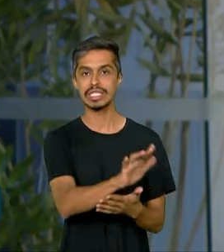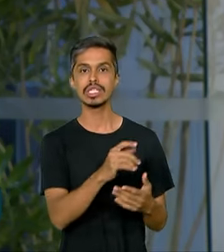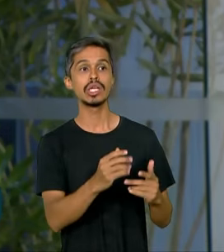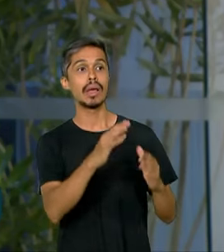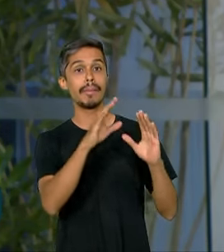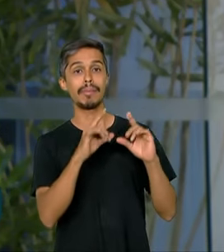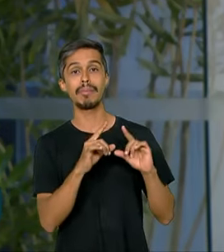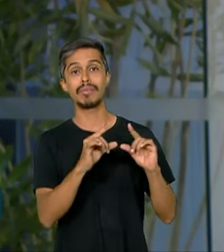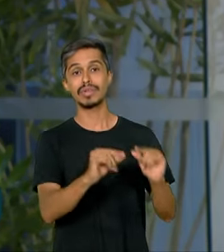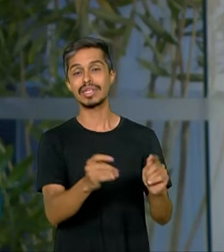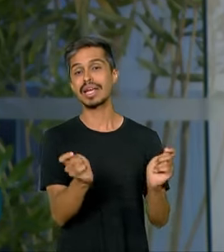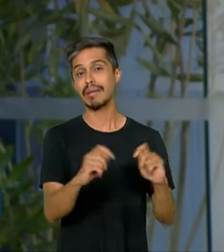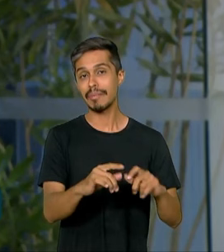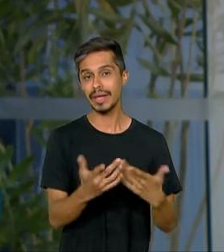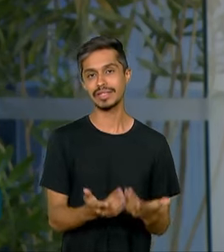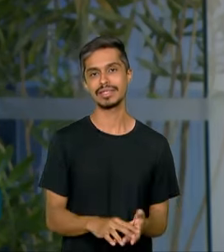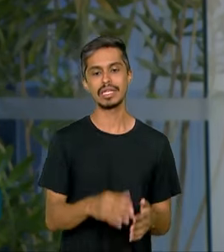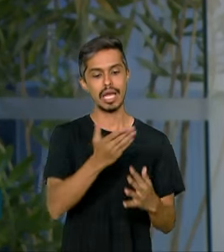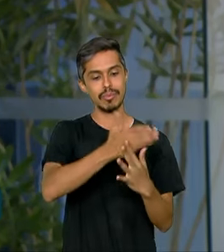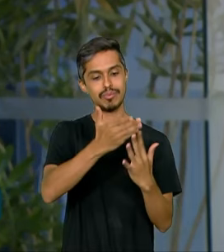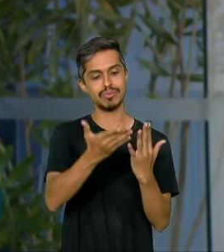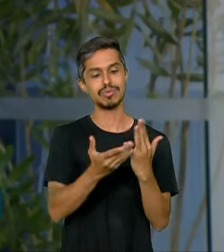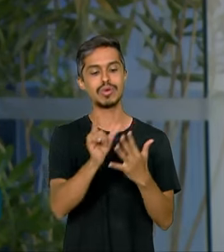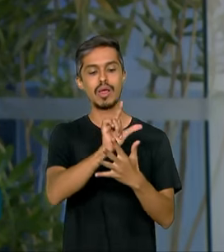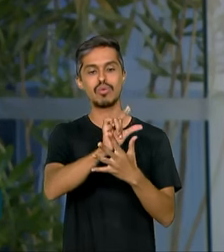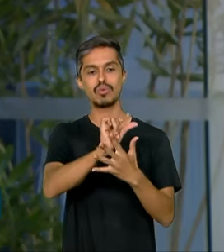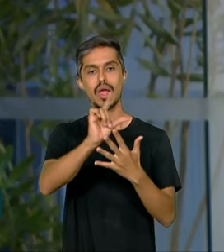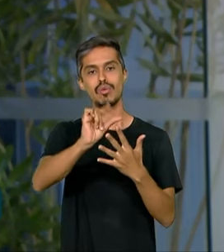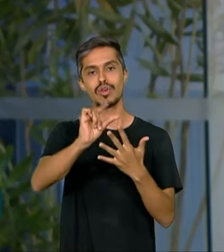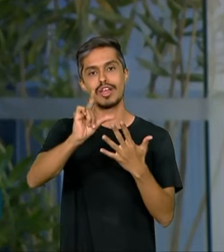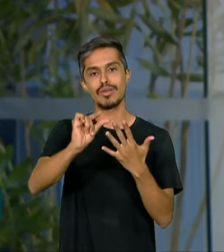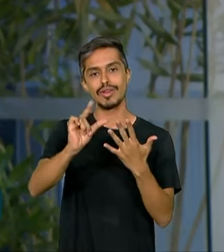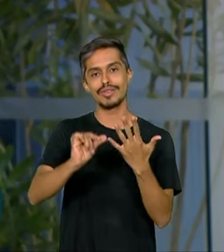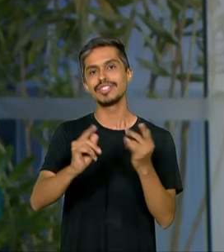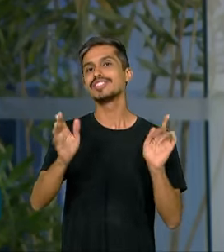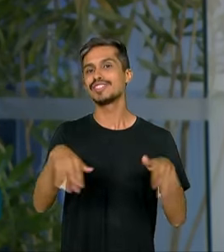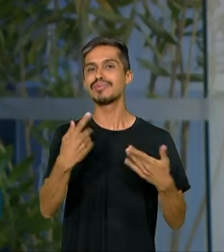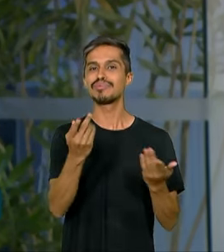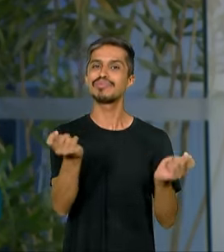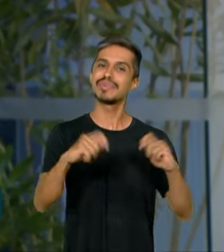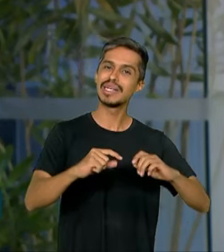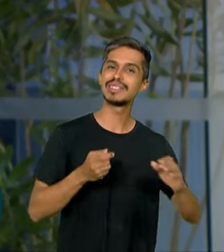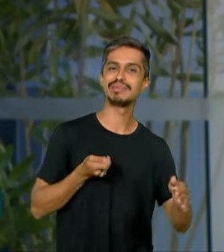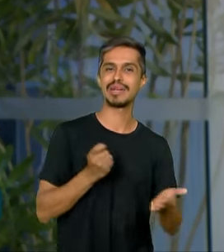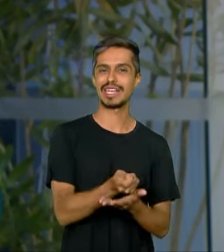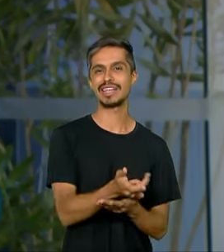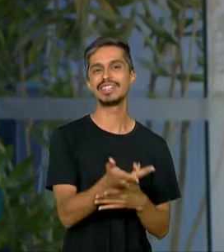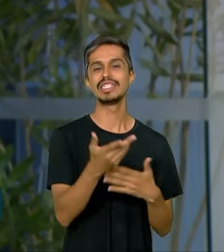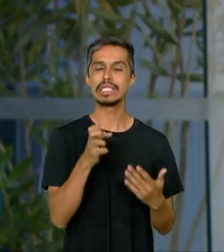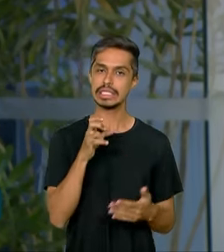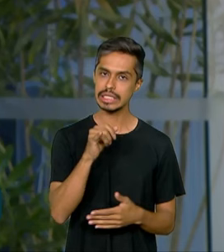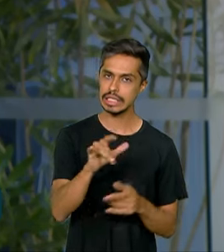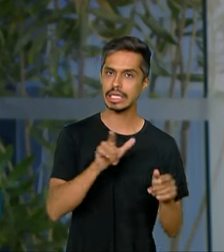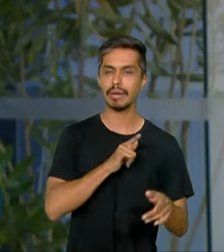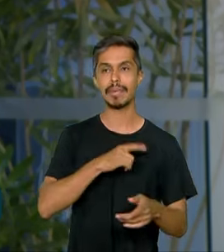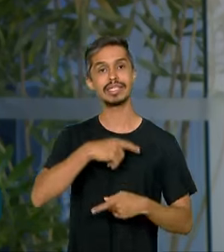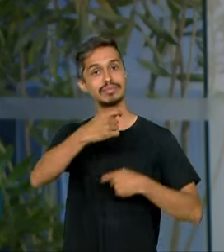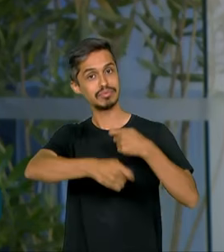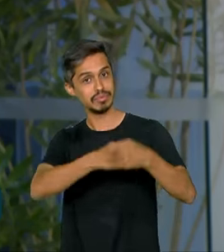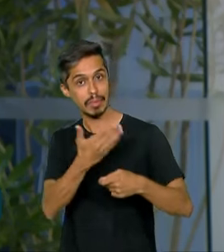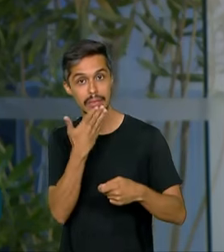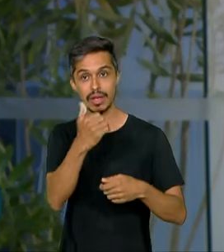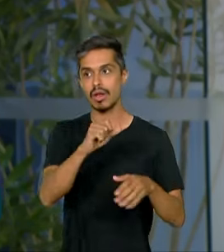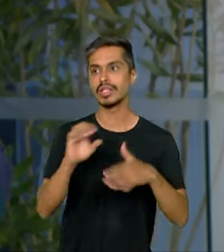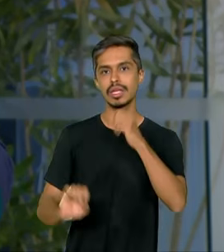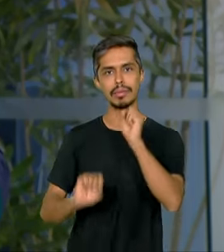tudo isso fica mais em conta, então as parcelas passam a caber no bolso do brasileiro. E aí a gente já sabe desse ciclo. Se tem mais consumo, as empresas